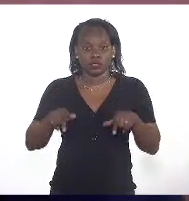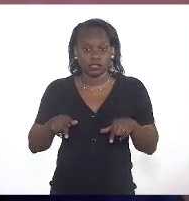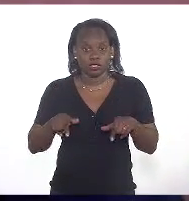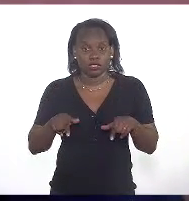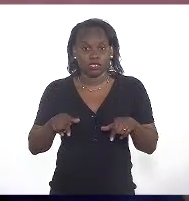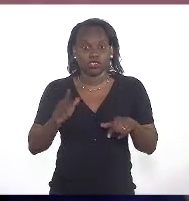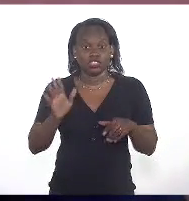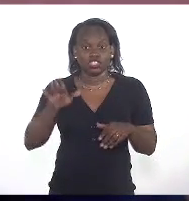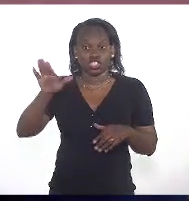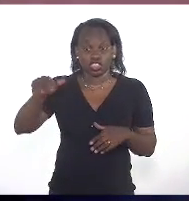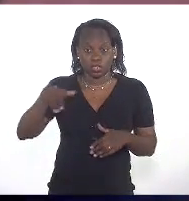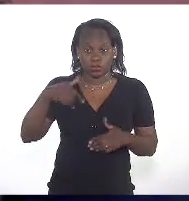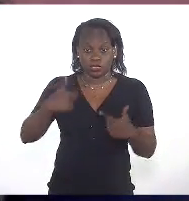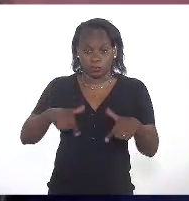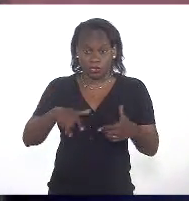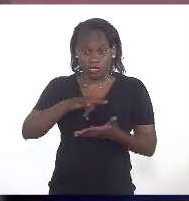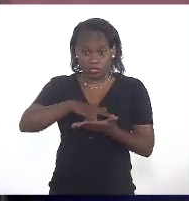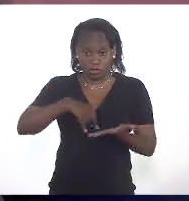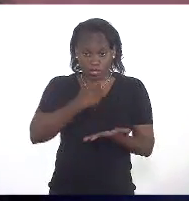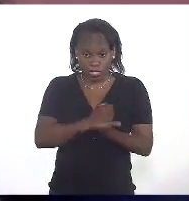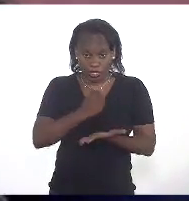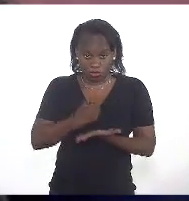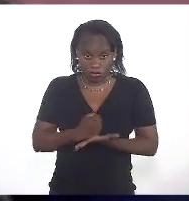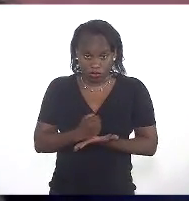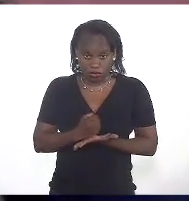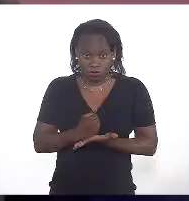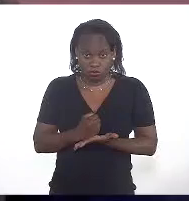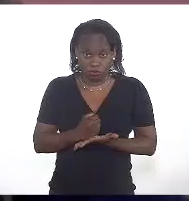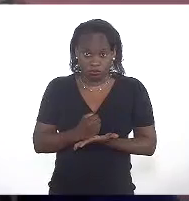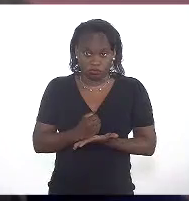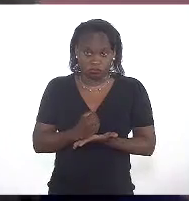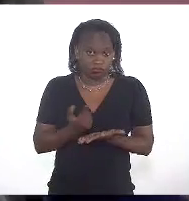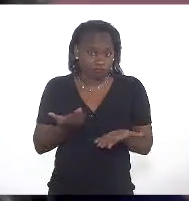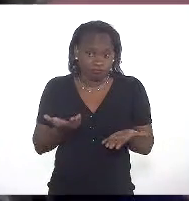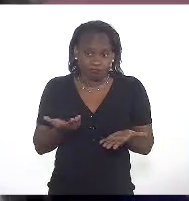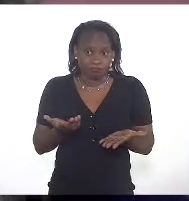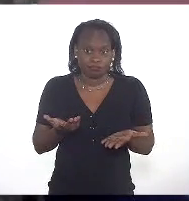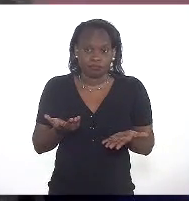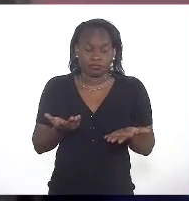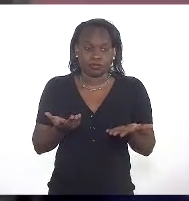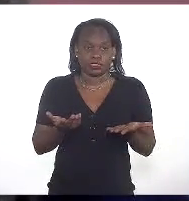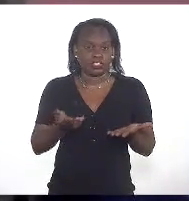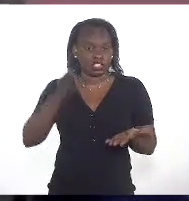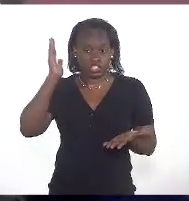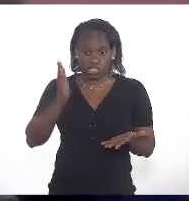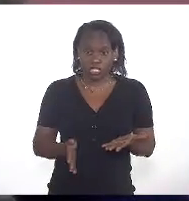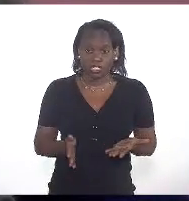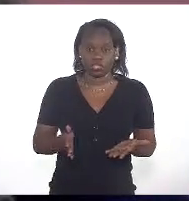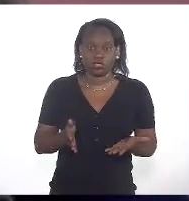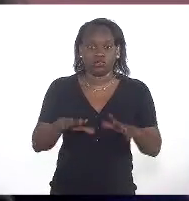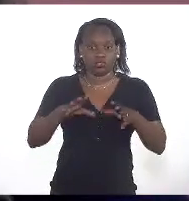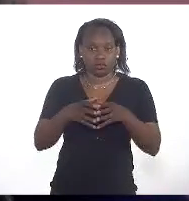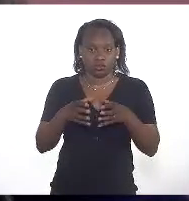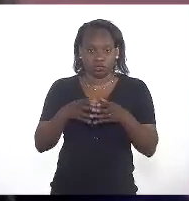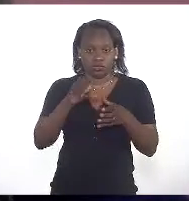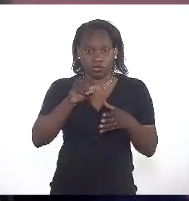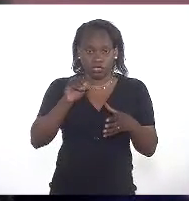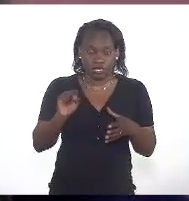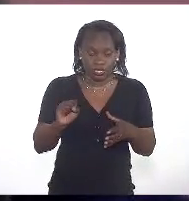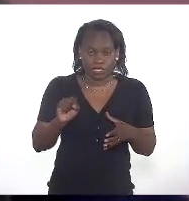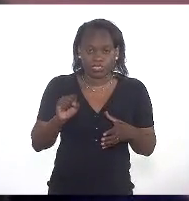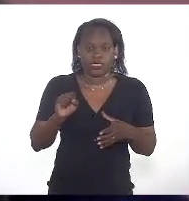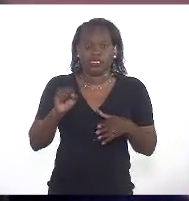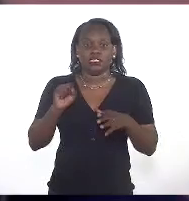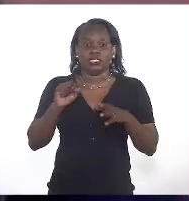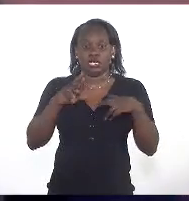foram contratados de forma direta com a organização social e